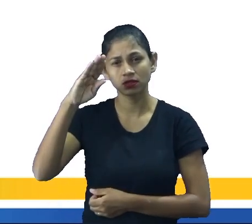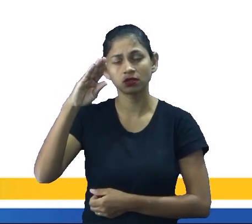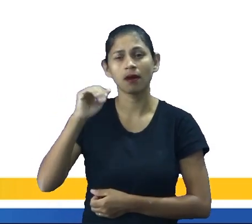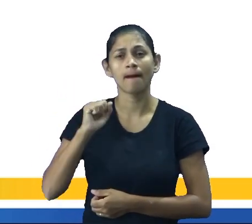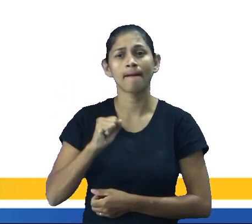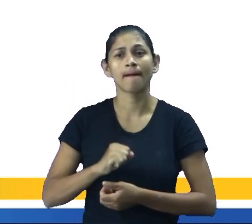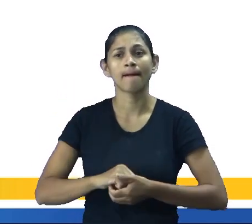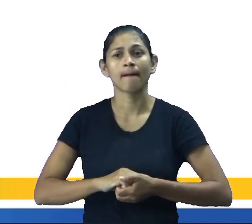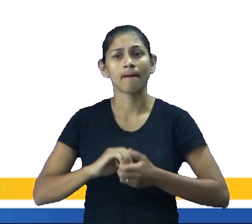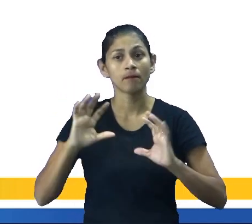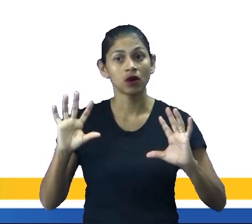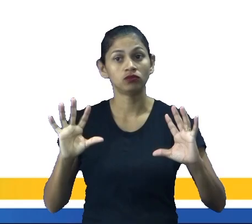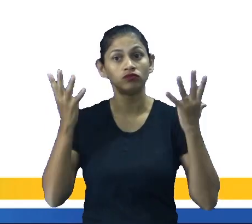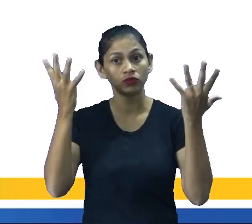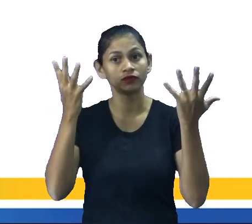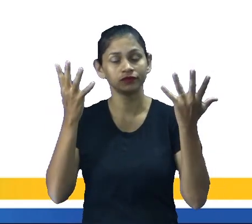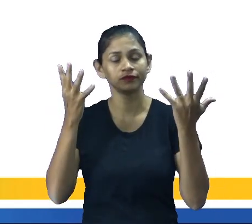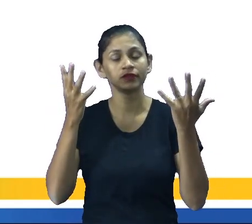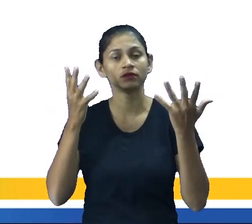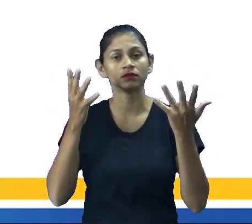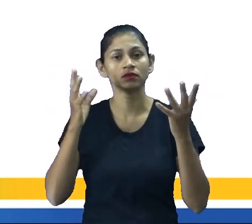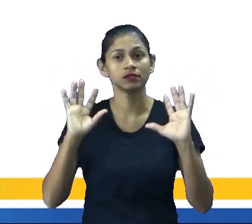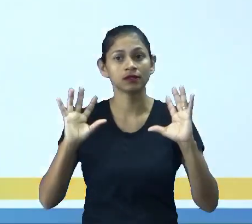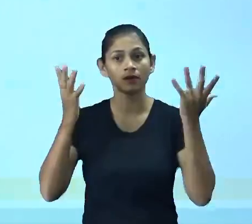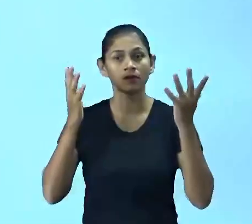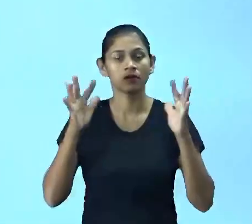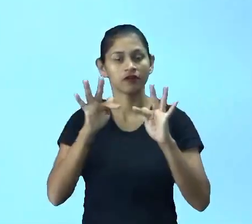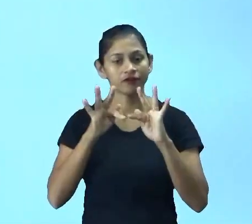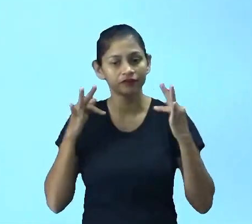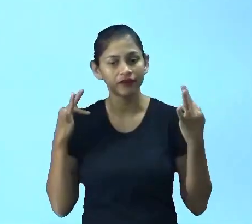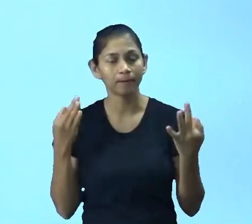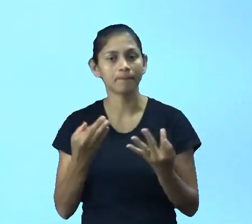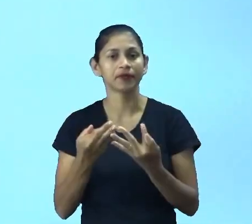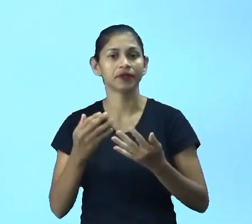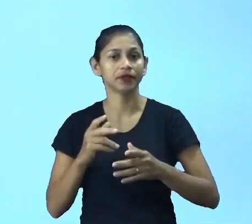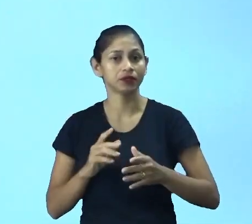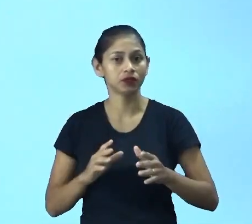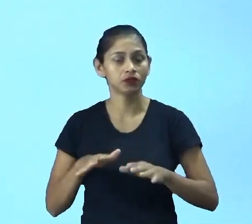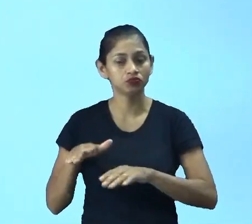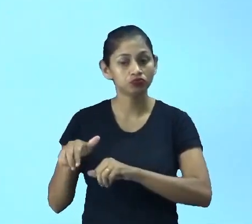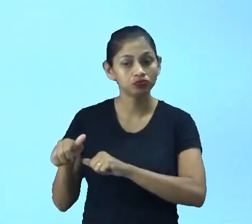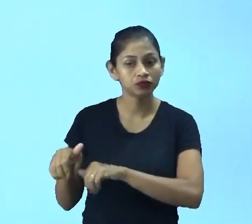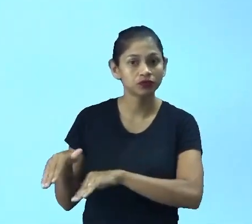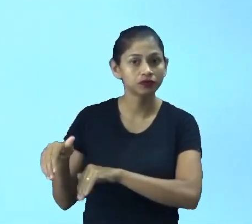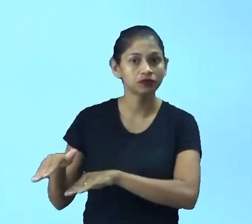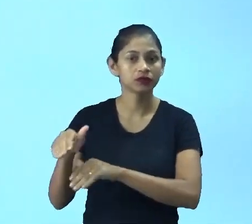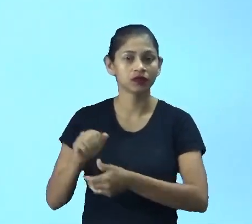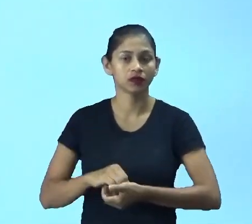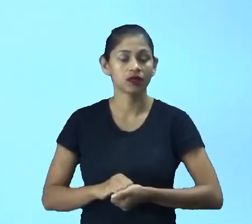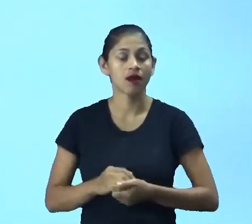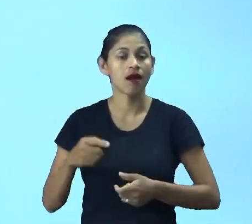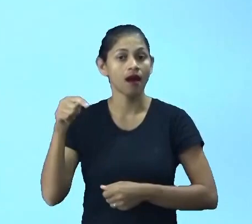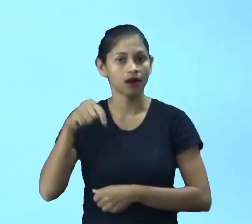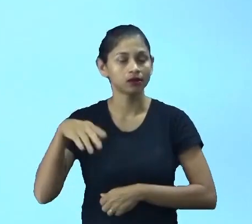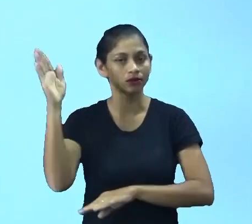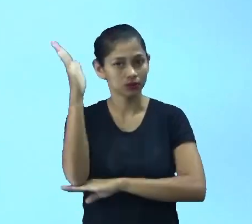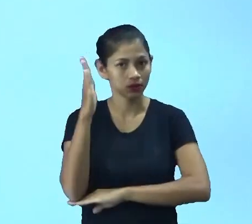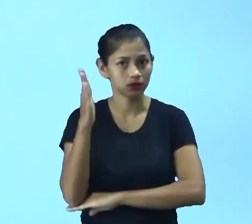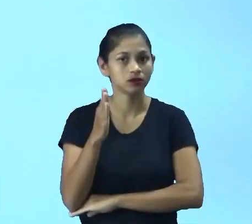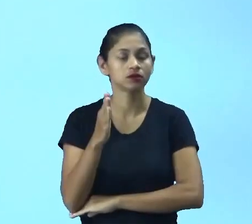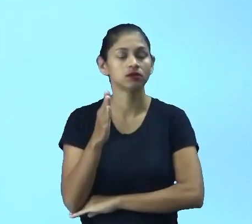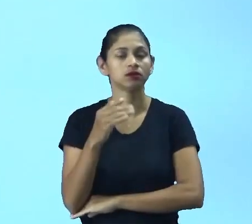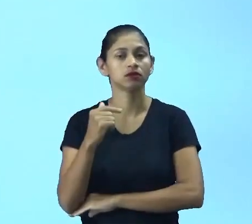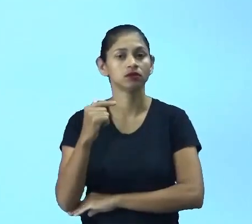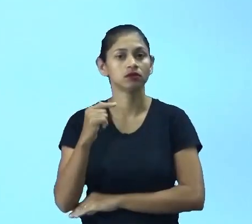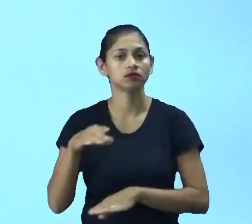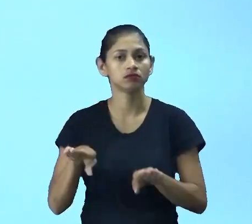celebrado com desfiles e festas familiares. Aqui no Brasil, nós também temos o desfile de 7 de setembro,